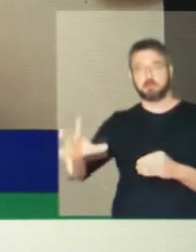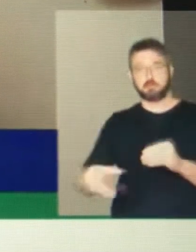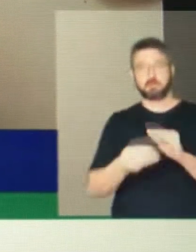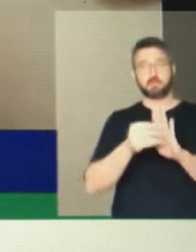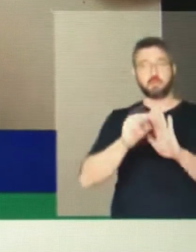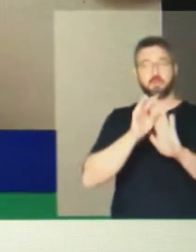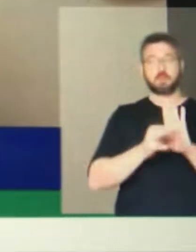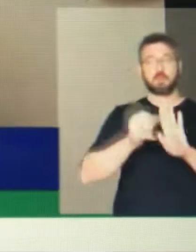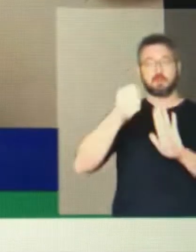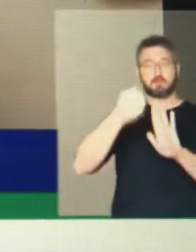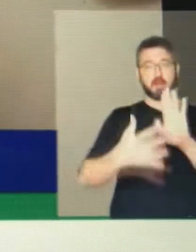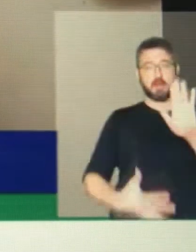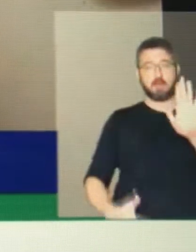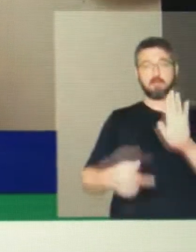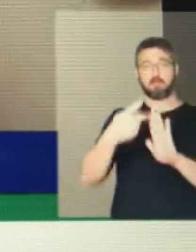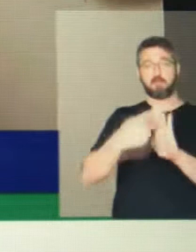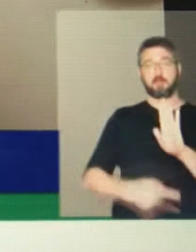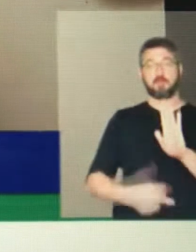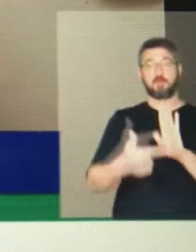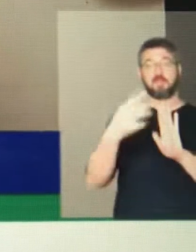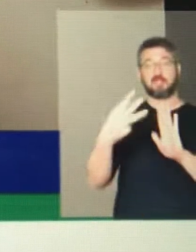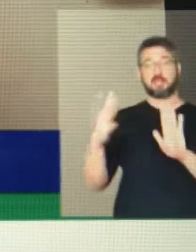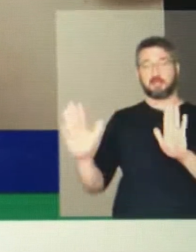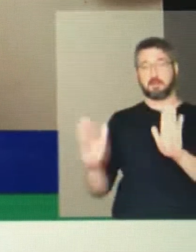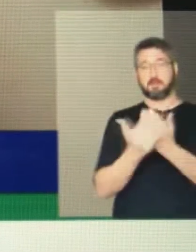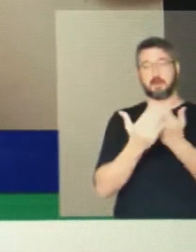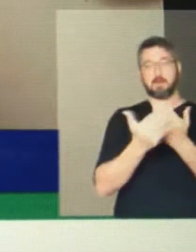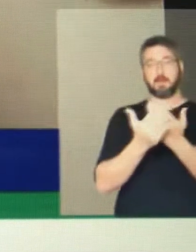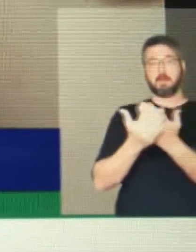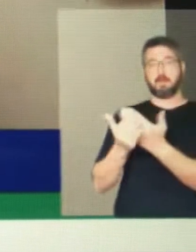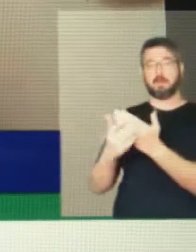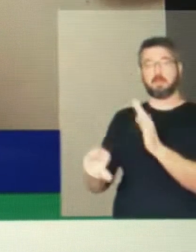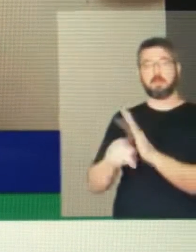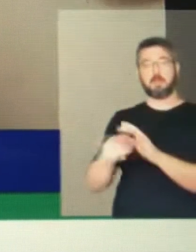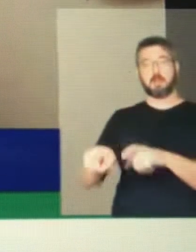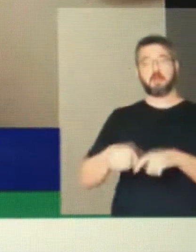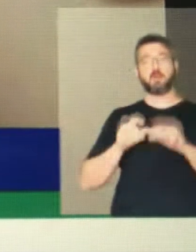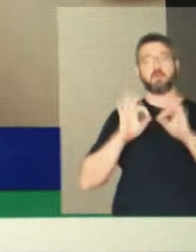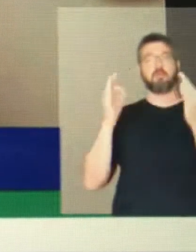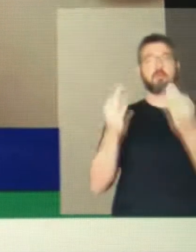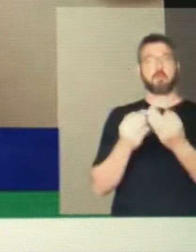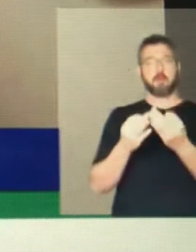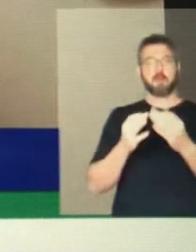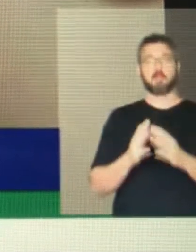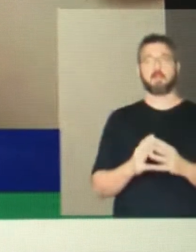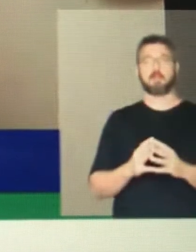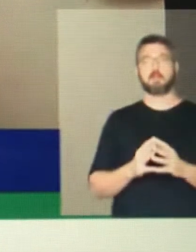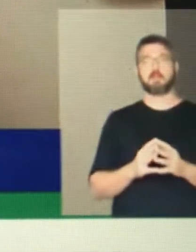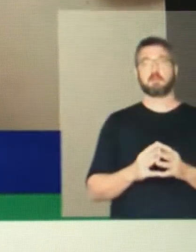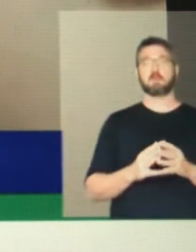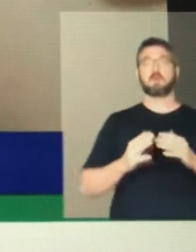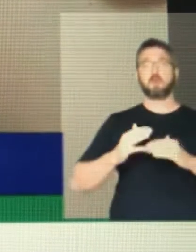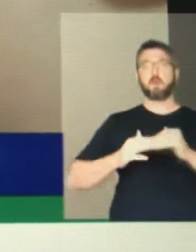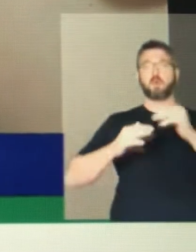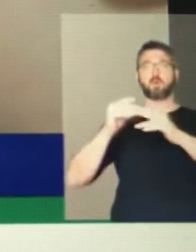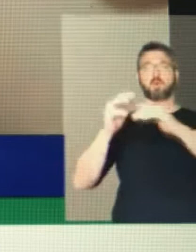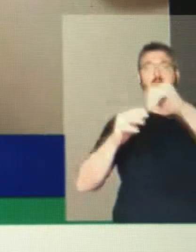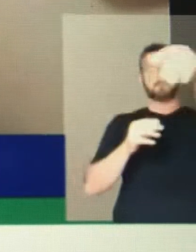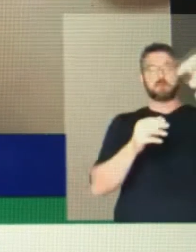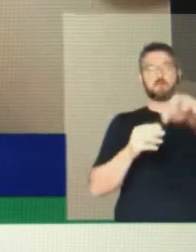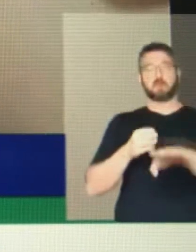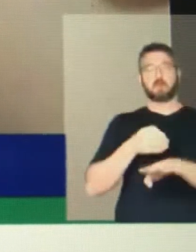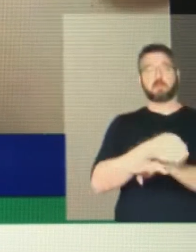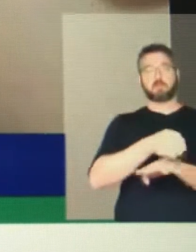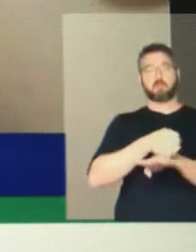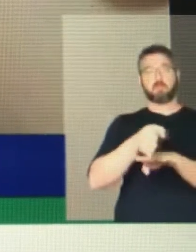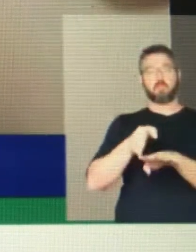foram construídos em quatro vezes, um crédito rural emergencial, o auxílio emergencial para esses agricultores